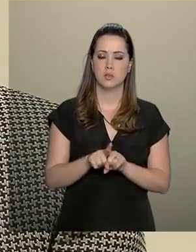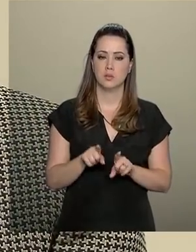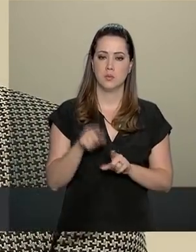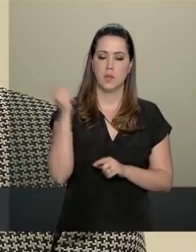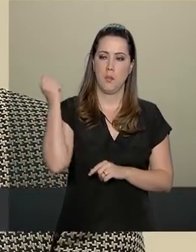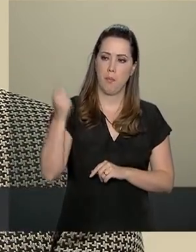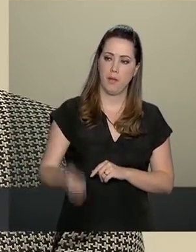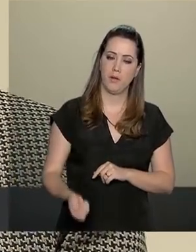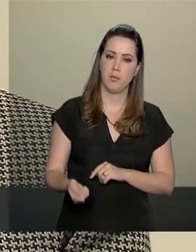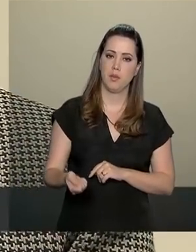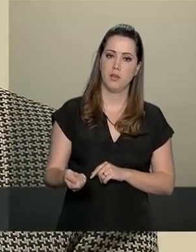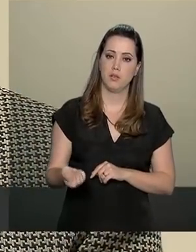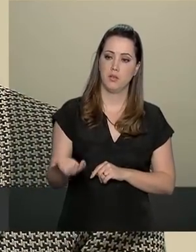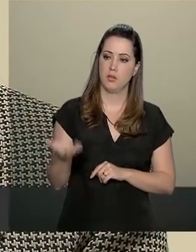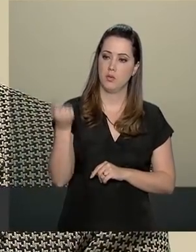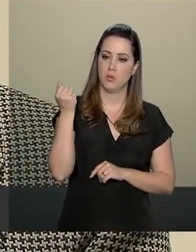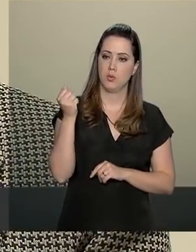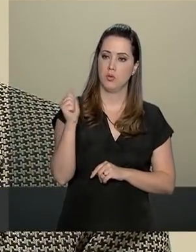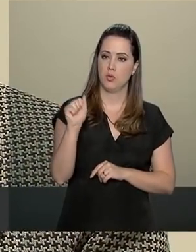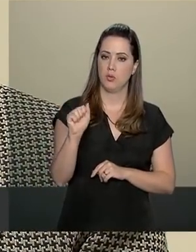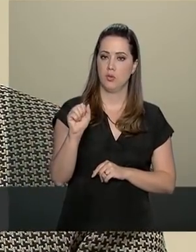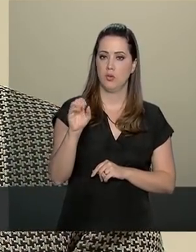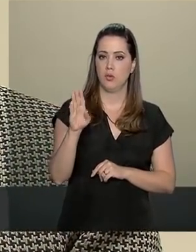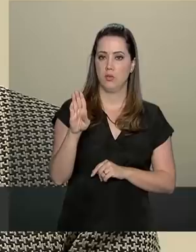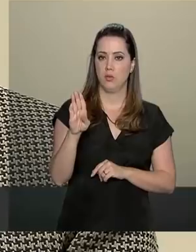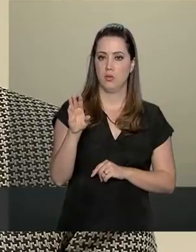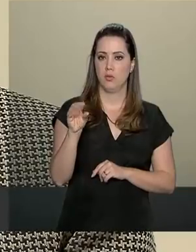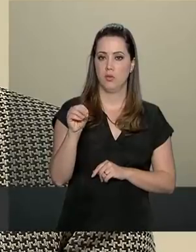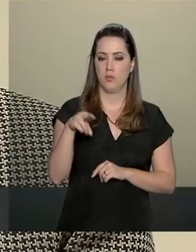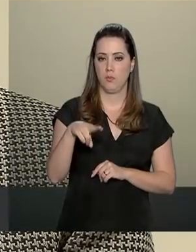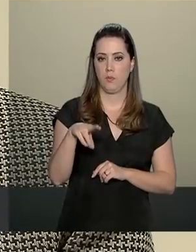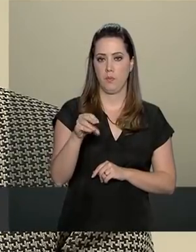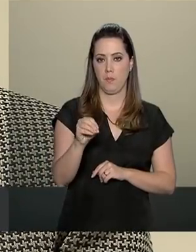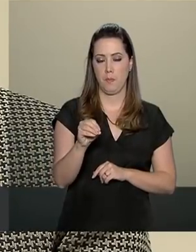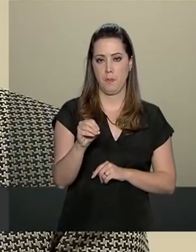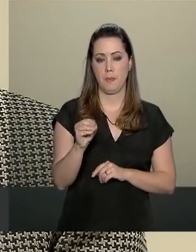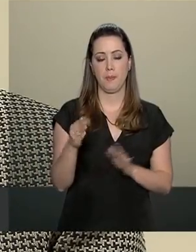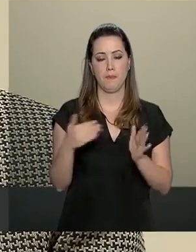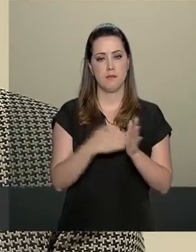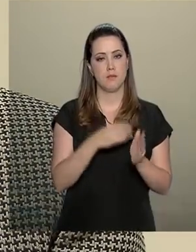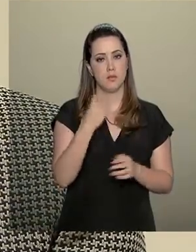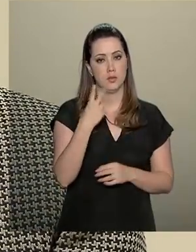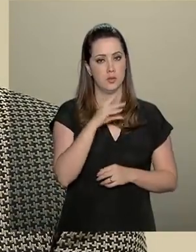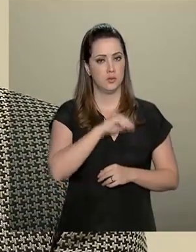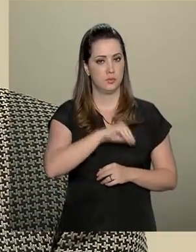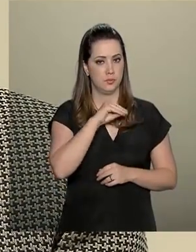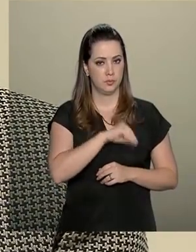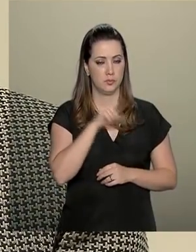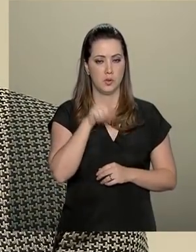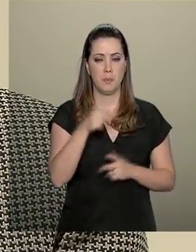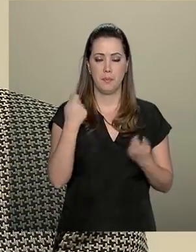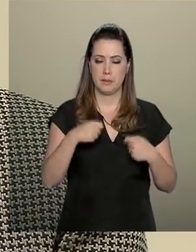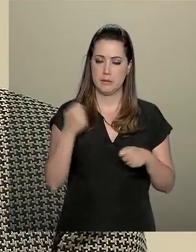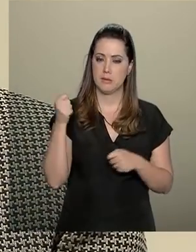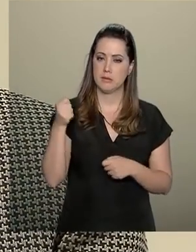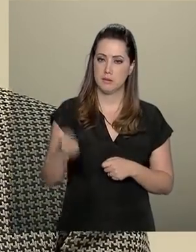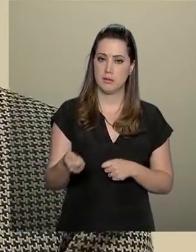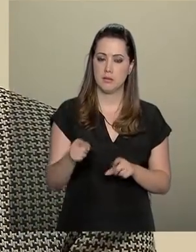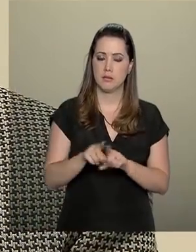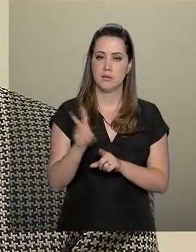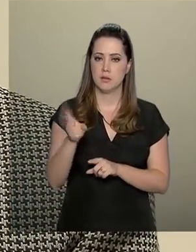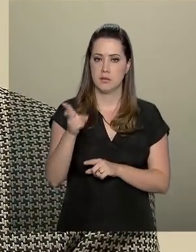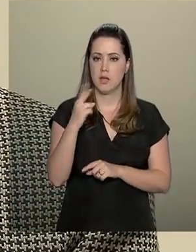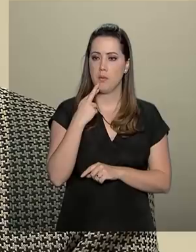o pagamento do benefício do abono salarial para quem ganha, em média, até dois salários mínimos é obrigatório estar